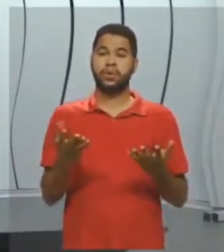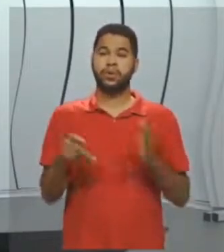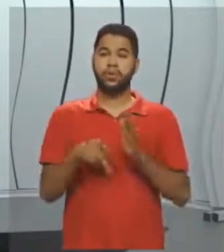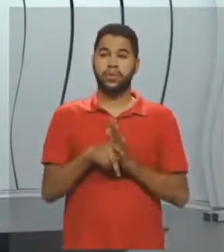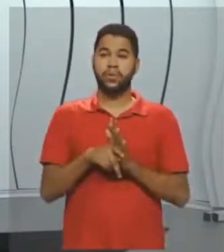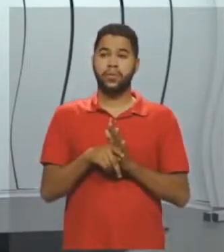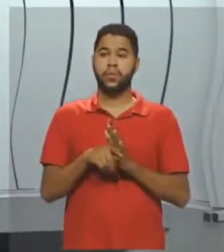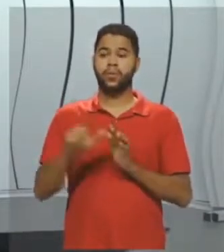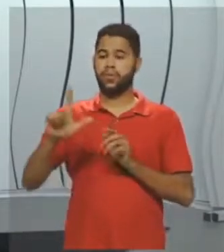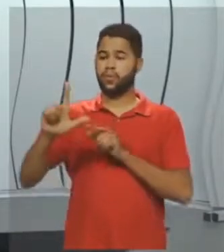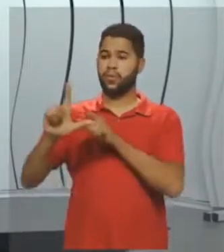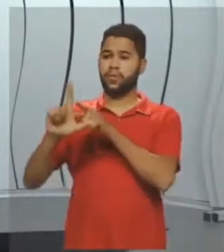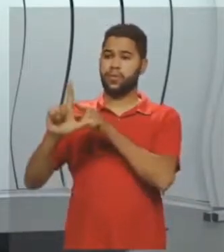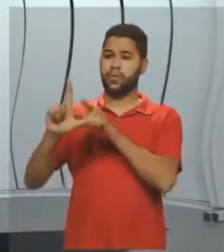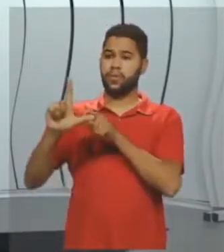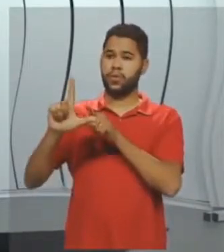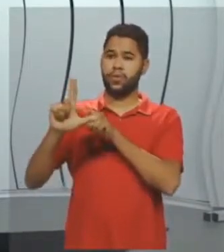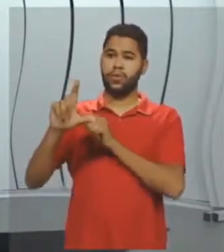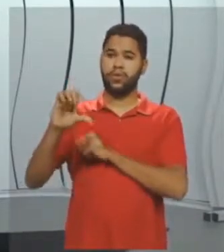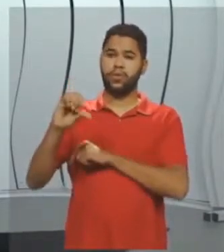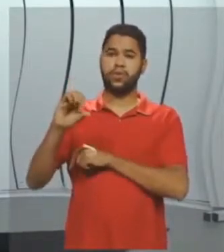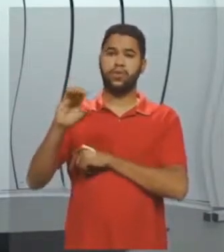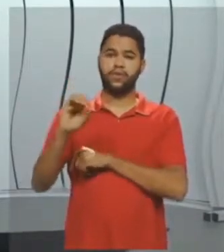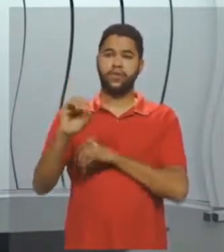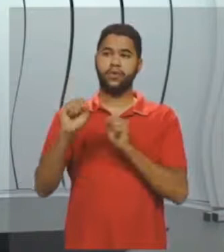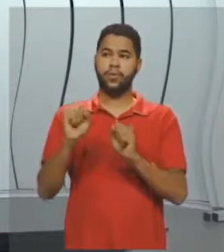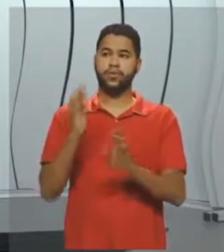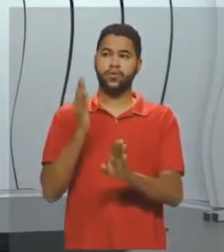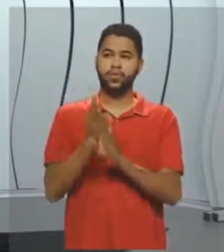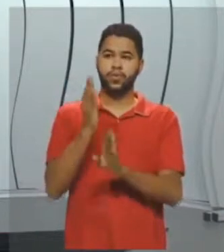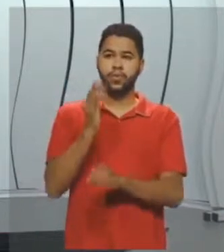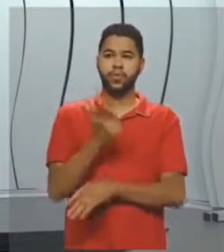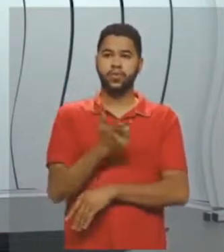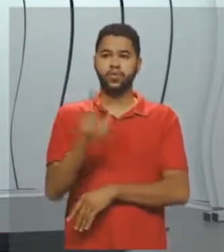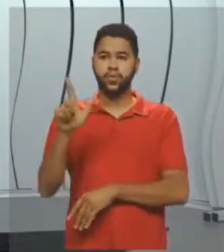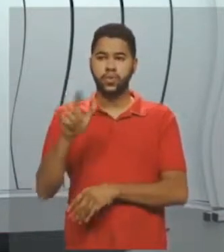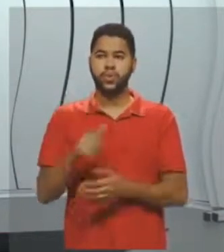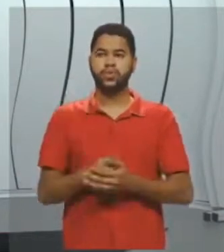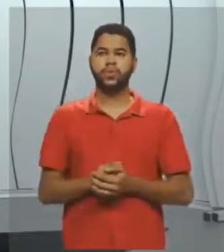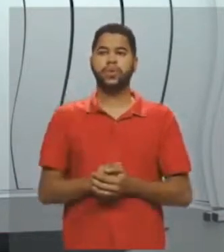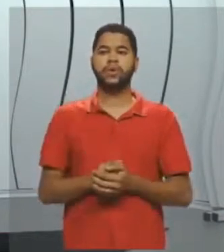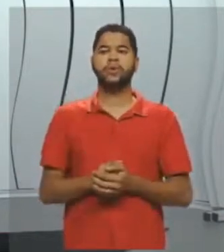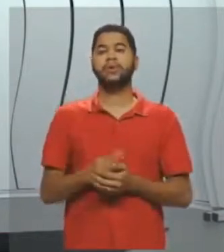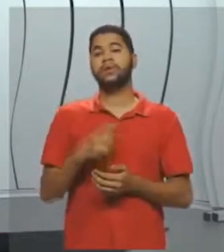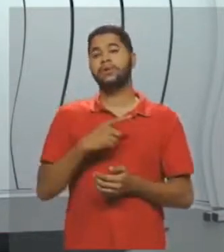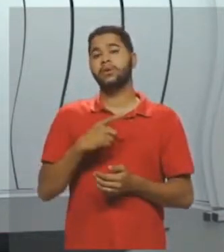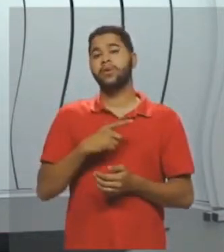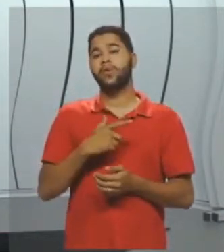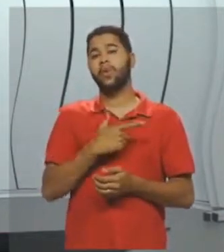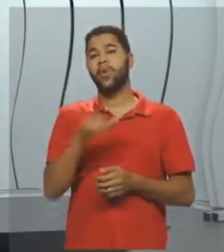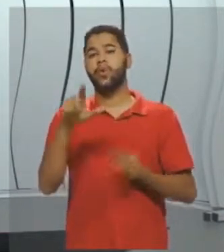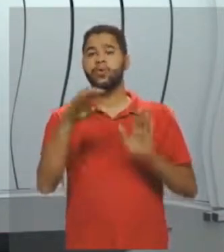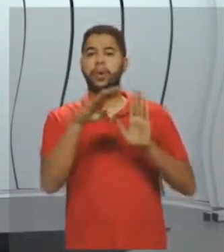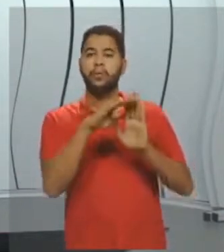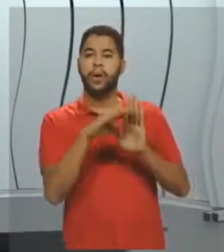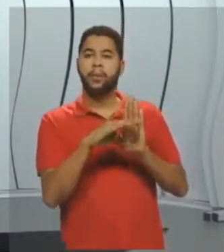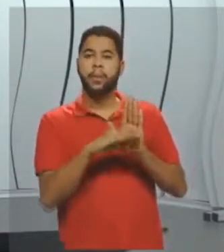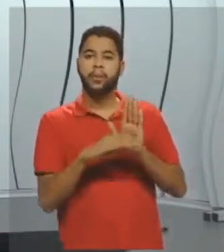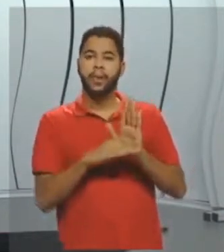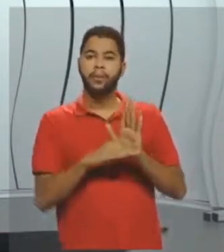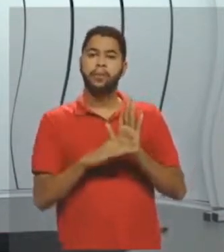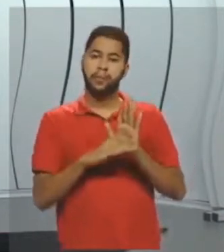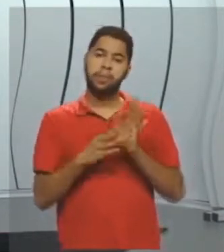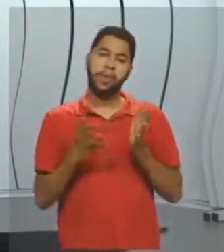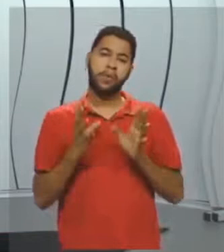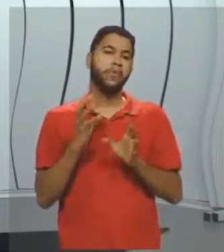90 graus, eu posso descobrir os outros ângulos? Se eu tiver alguma outra propriedade informando,